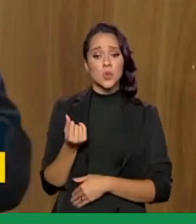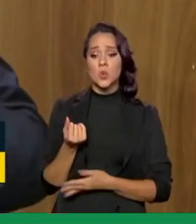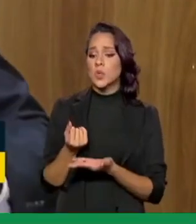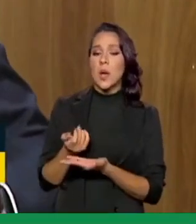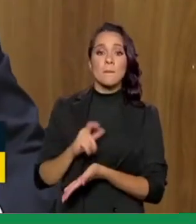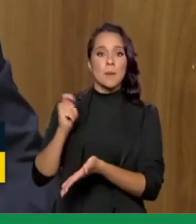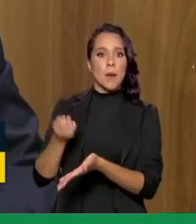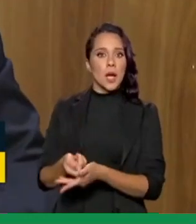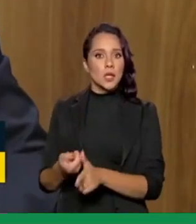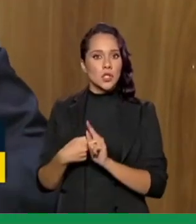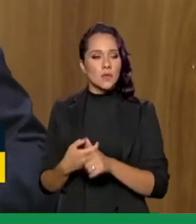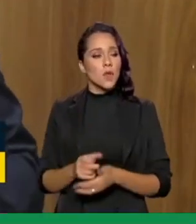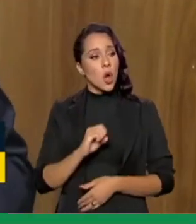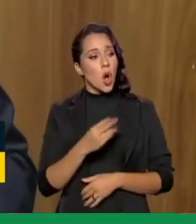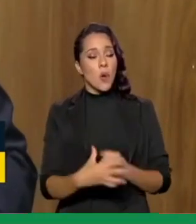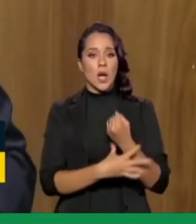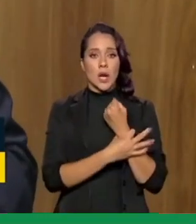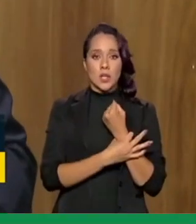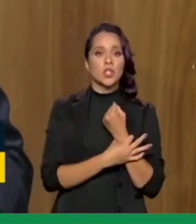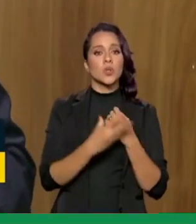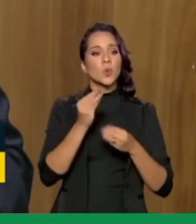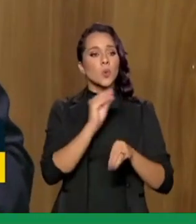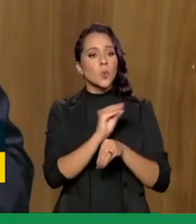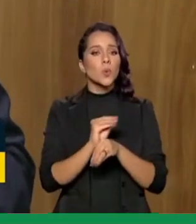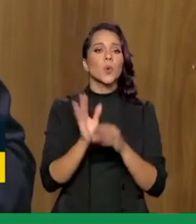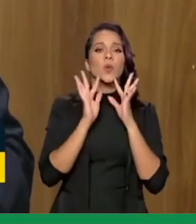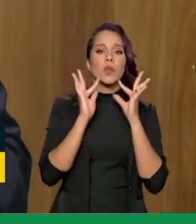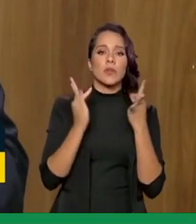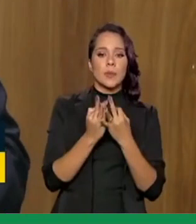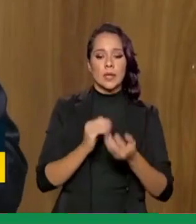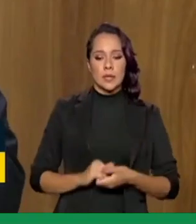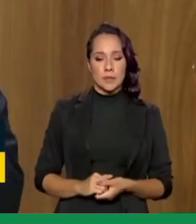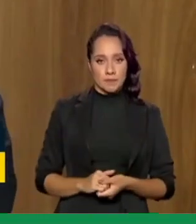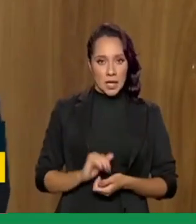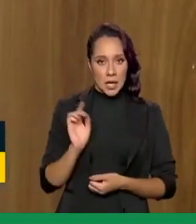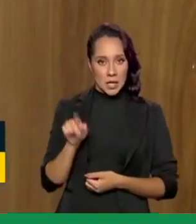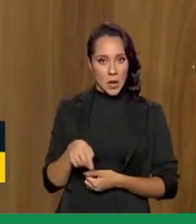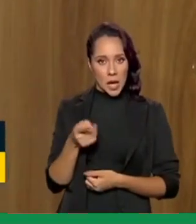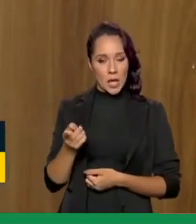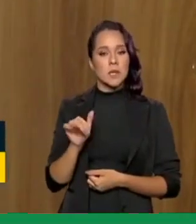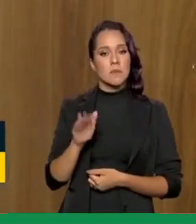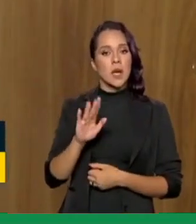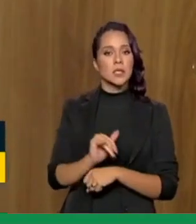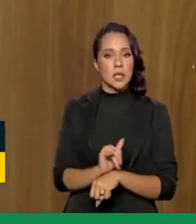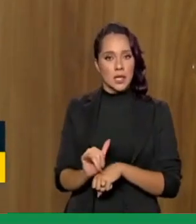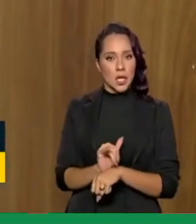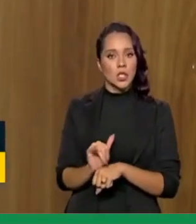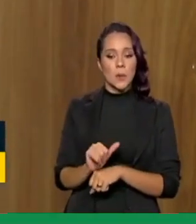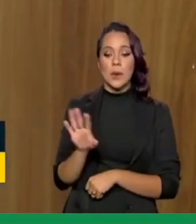para estar pagando dívidas ou garantindo o sustento da sua família. Então, essa é mais uma ferramenta